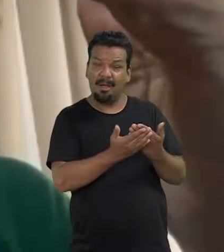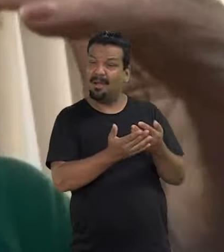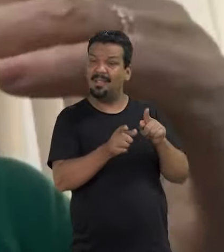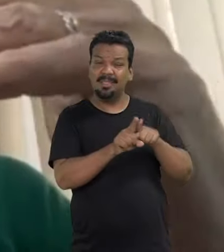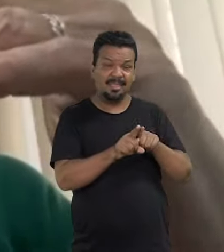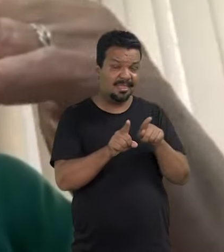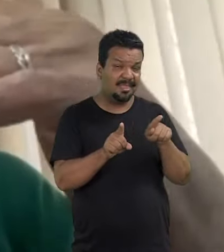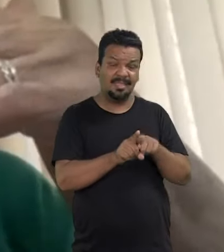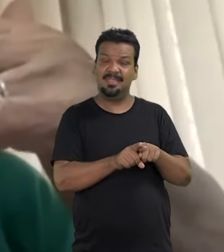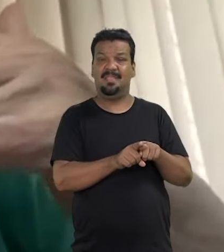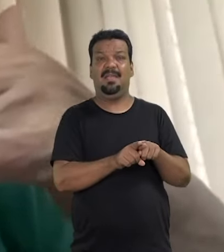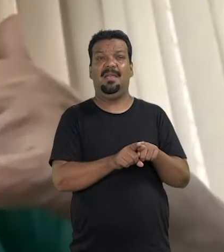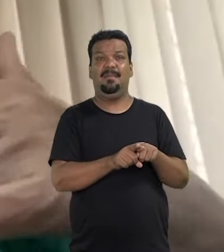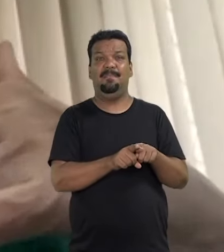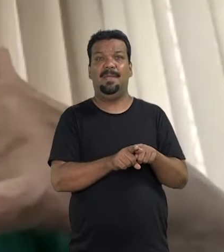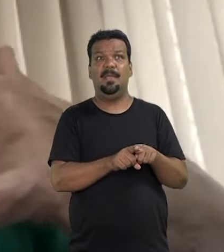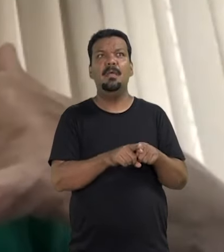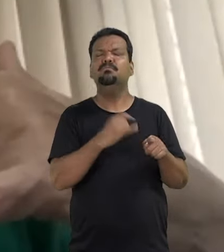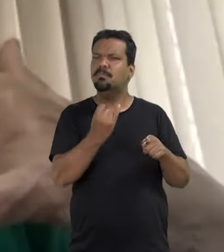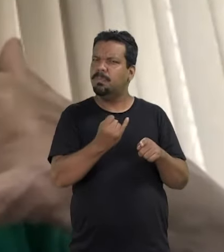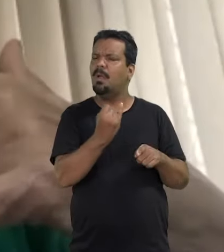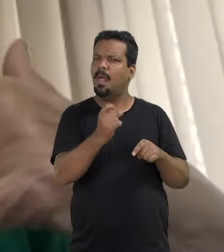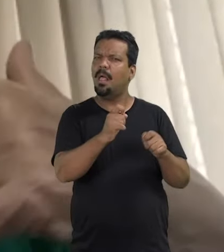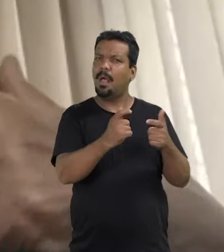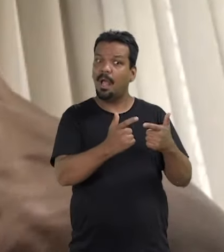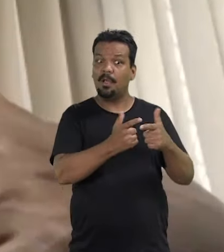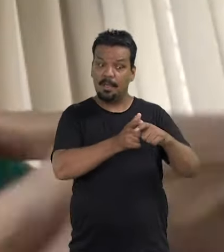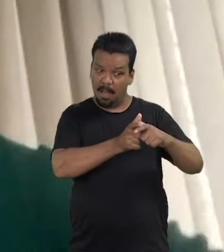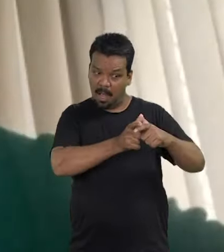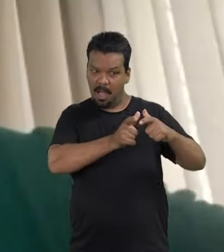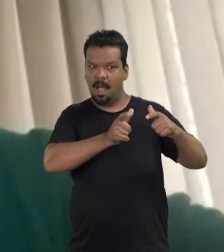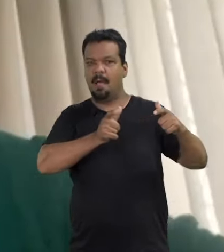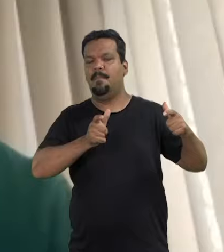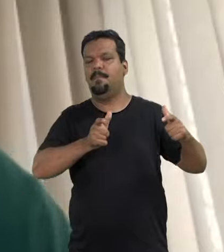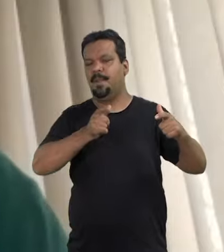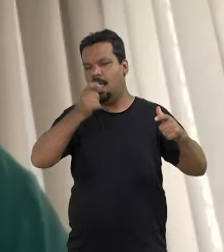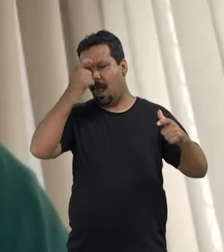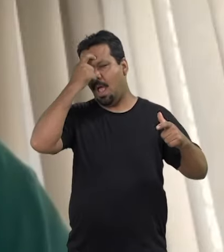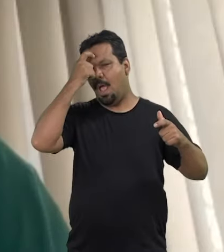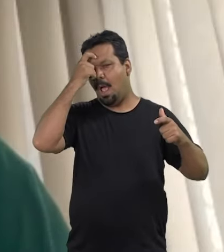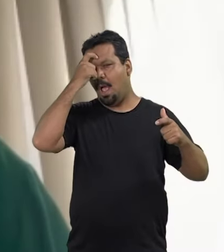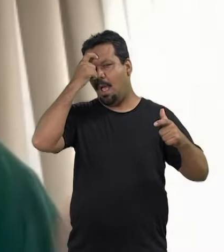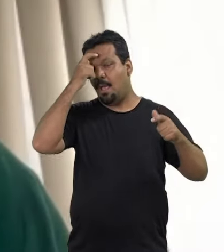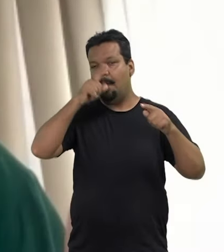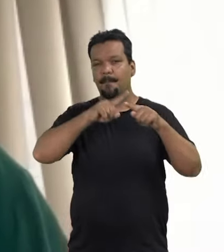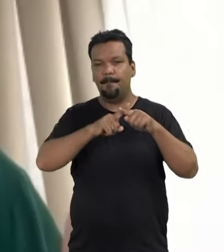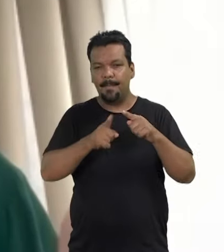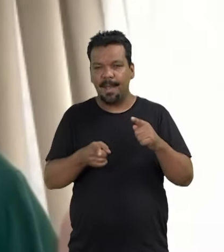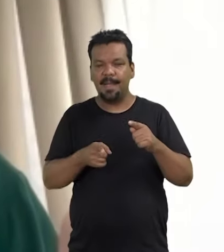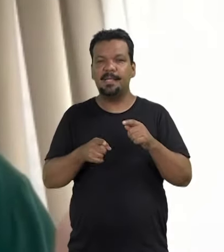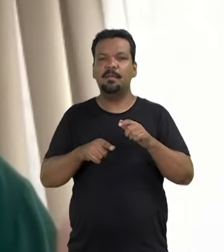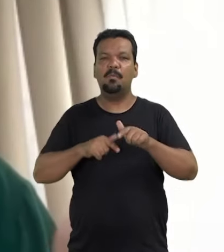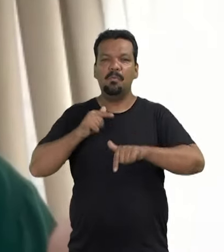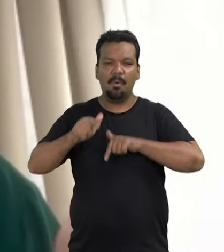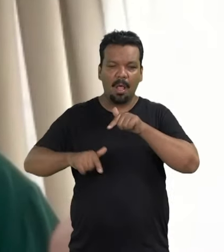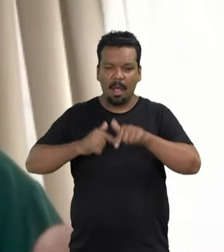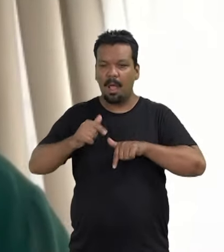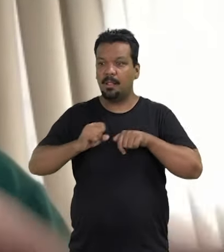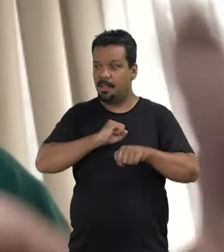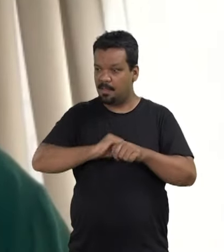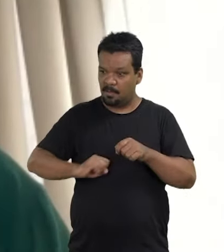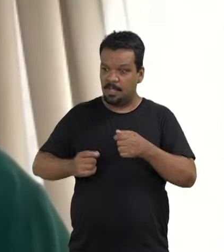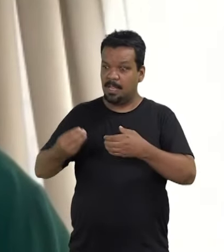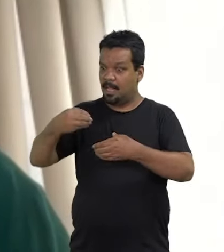de aula também é indispensável e amplia os horizontes, mas o exercício parlamentar,